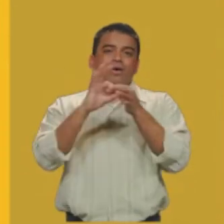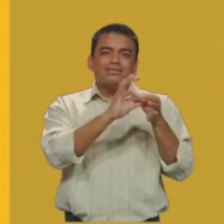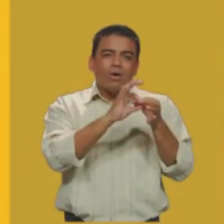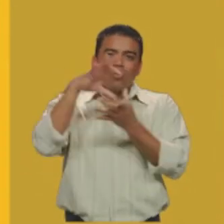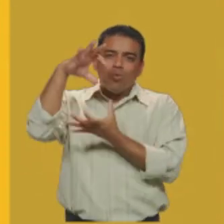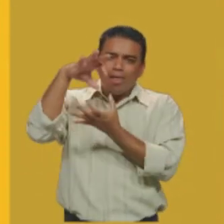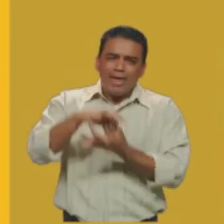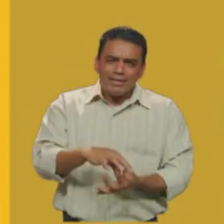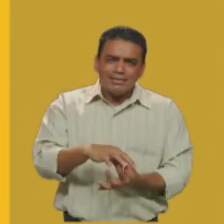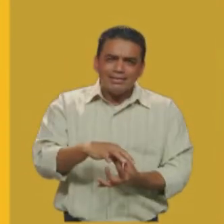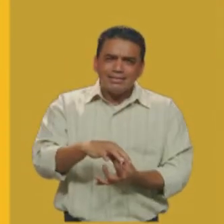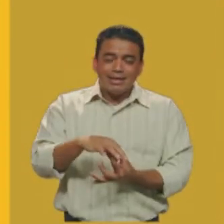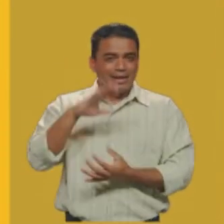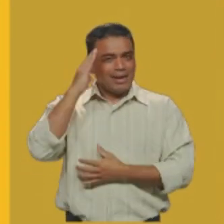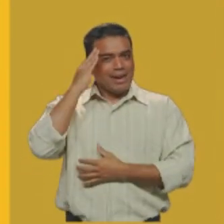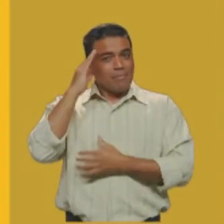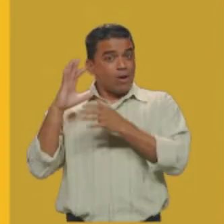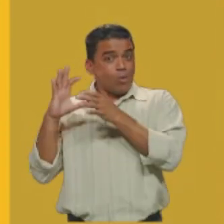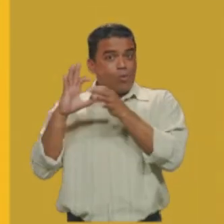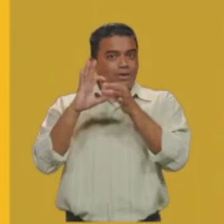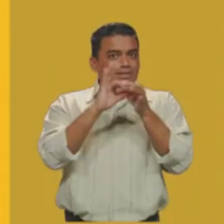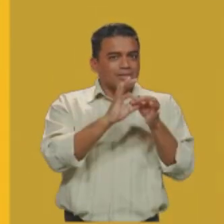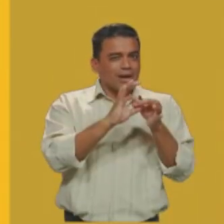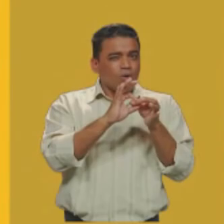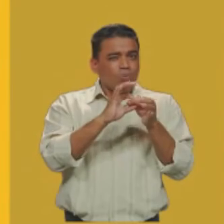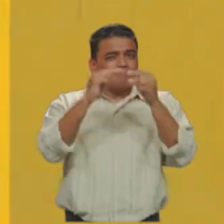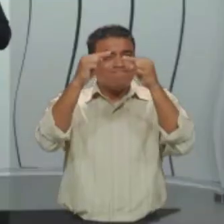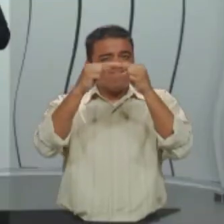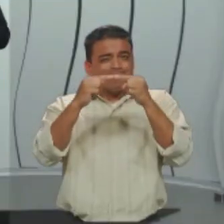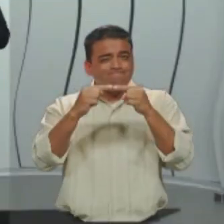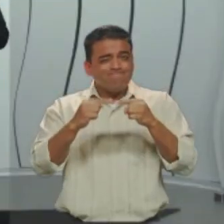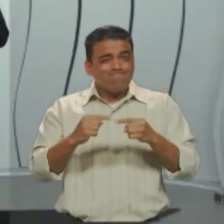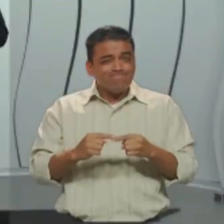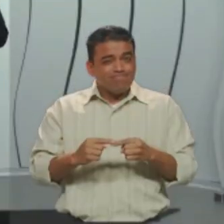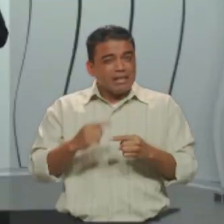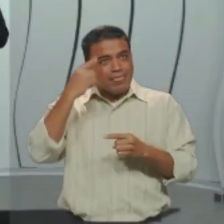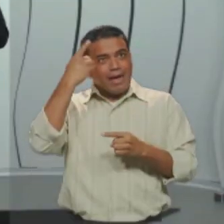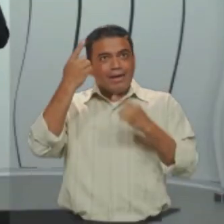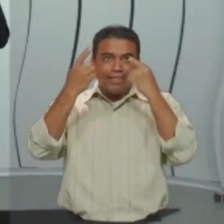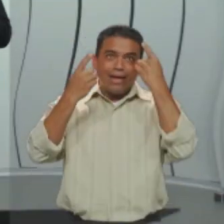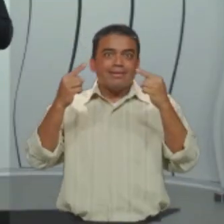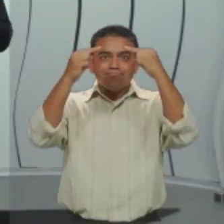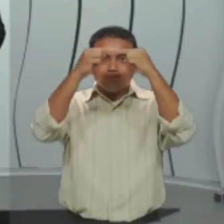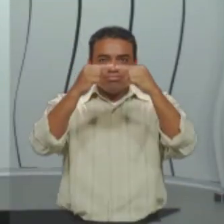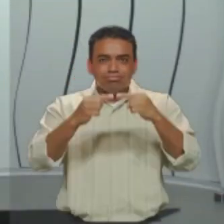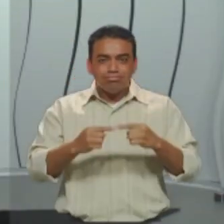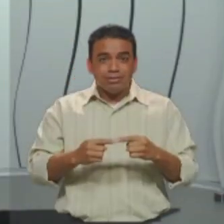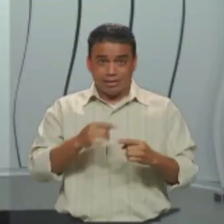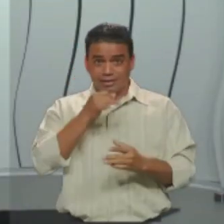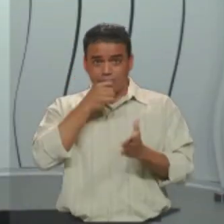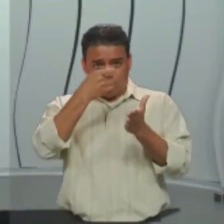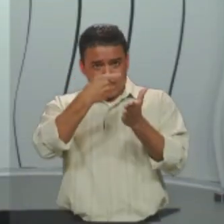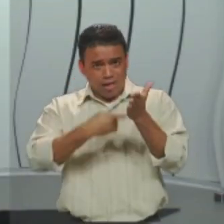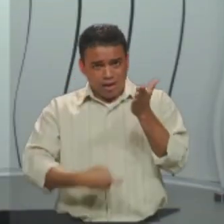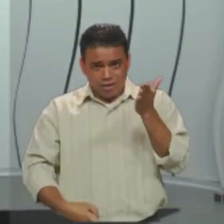coerência. Coesão tem a ver com os conectivos, com a amarração de ideias em um texto. Se um texto não